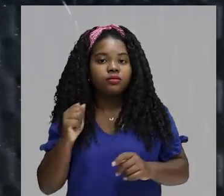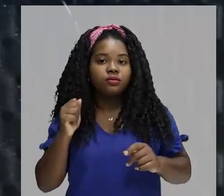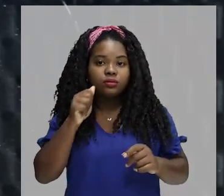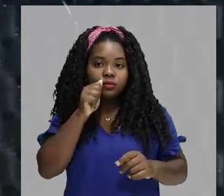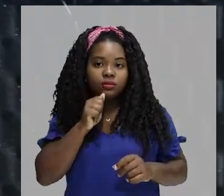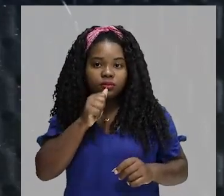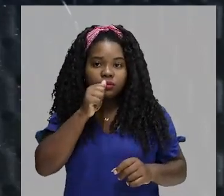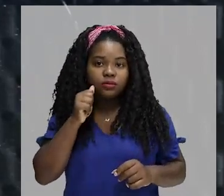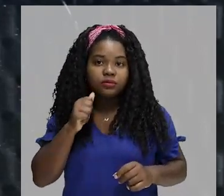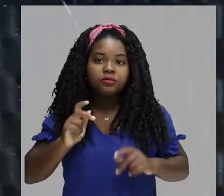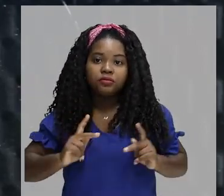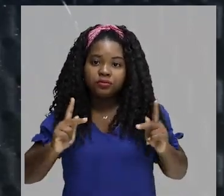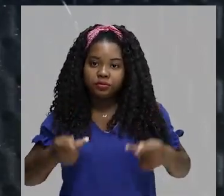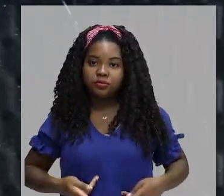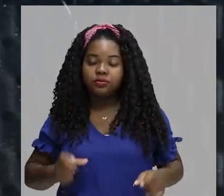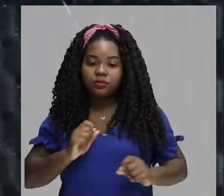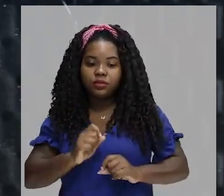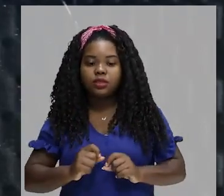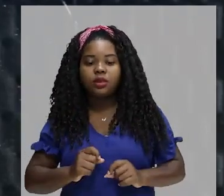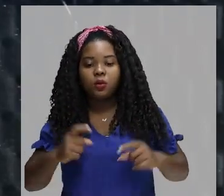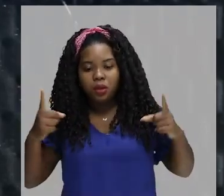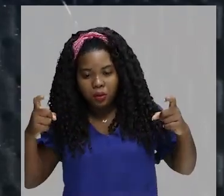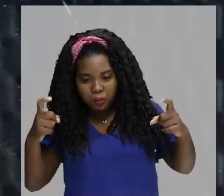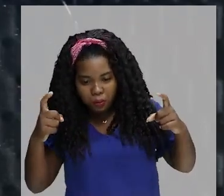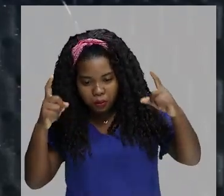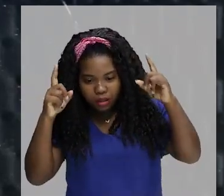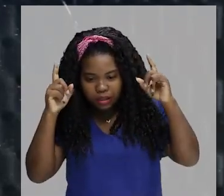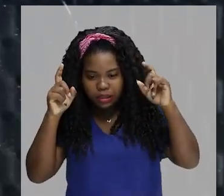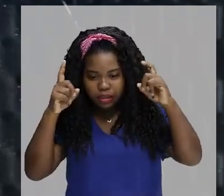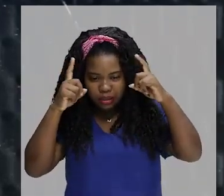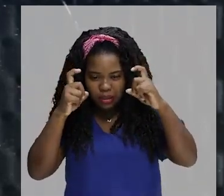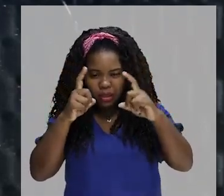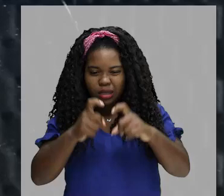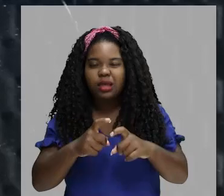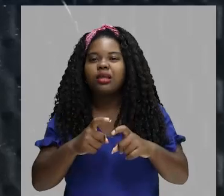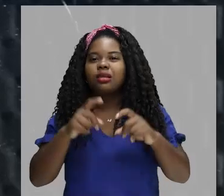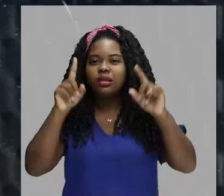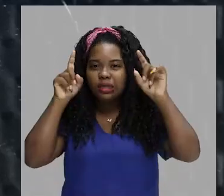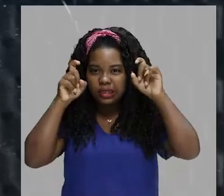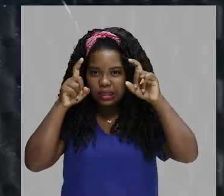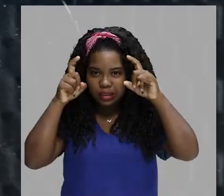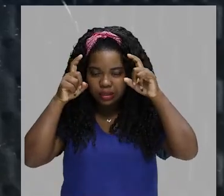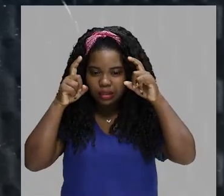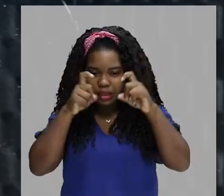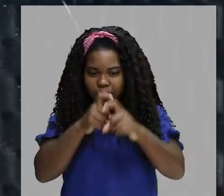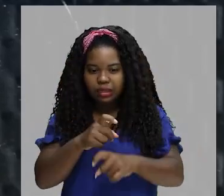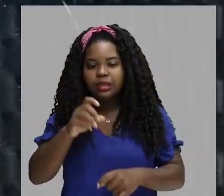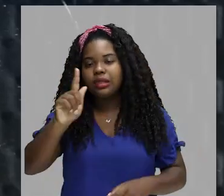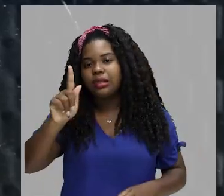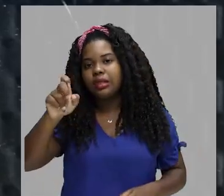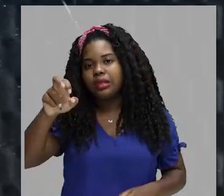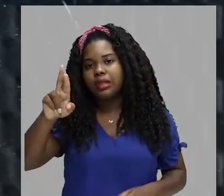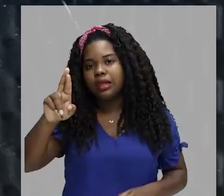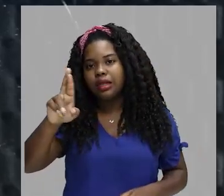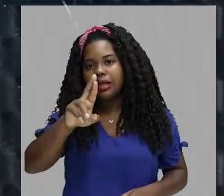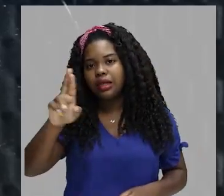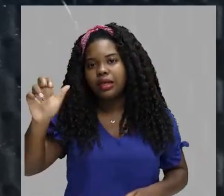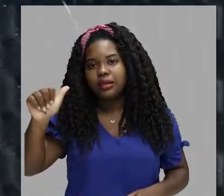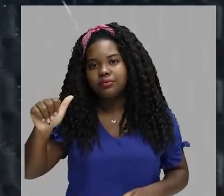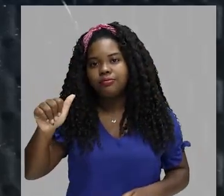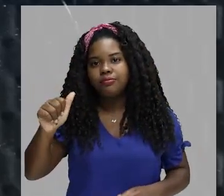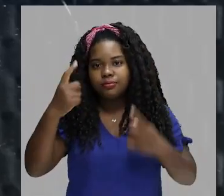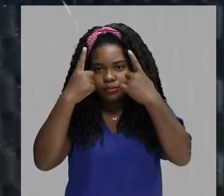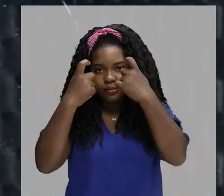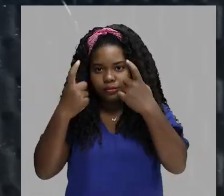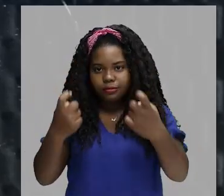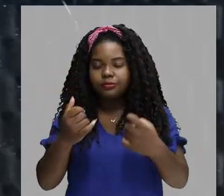que eles chamavam de guerras floridas, que eram as práticas de sacrifício. Principalmente, esses sacrifícios aconteciam